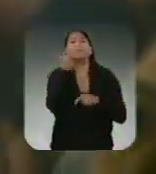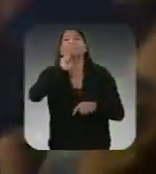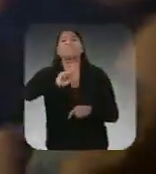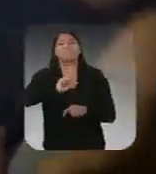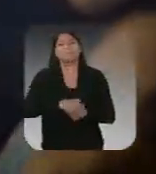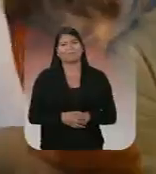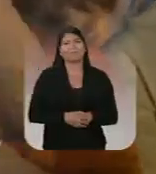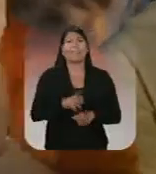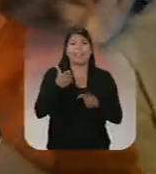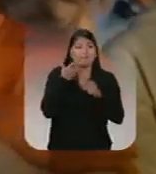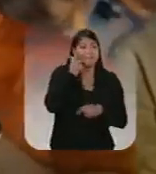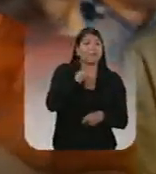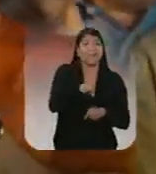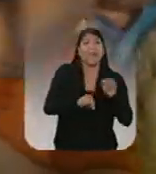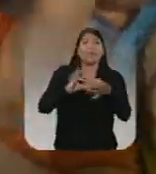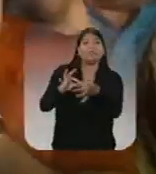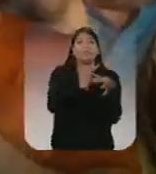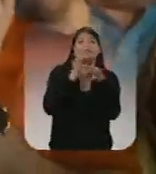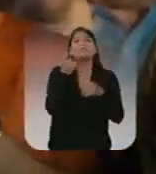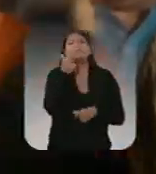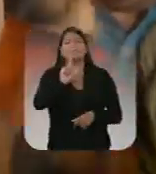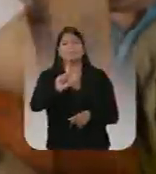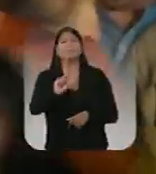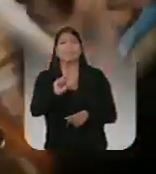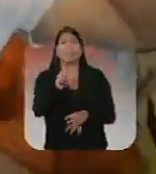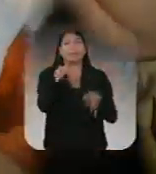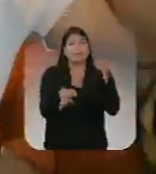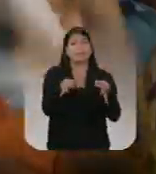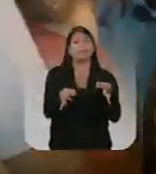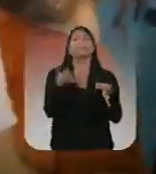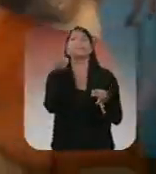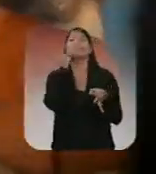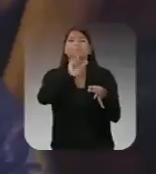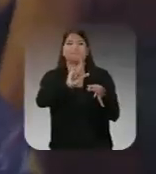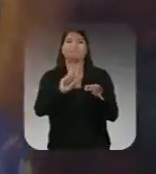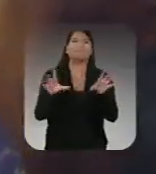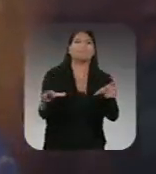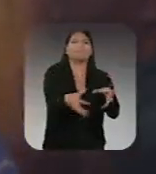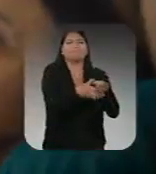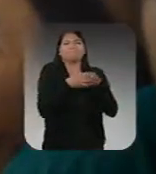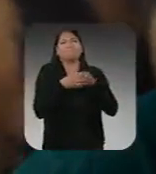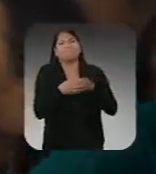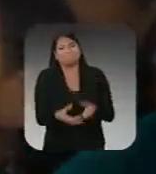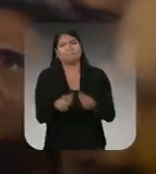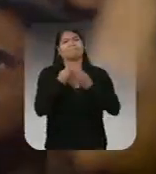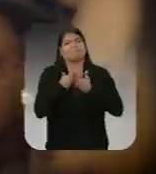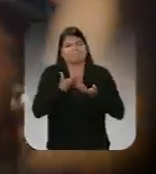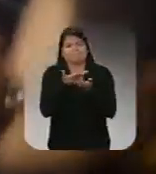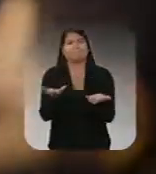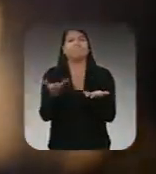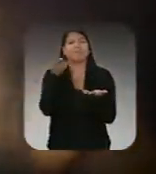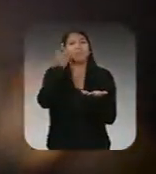esperança, a vitória da união, a vitória da justiça. A vitória, mais uma